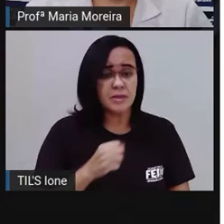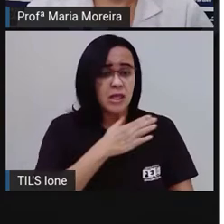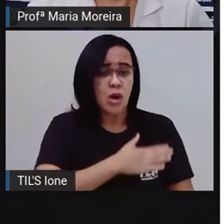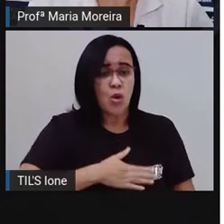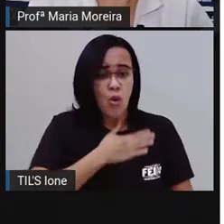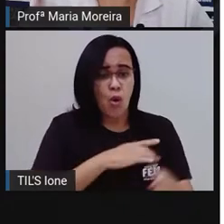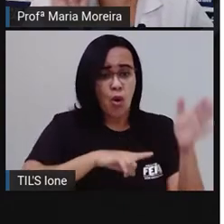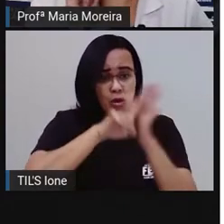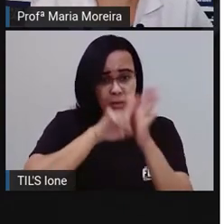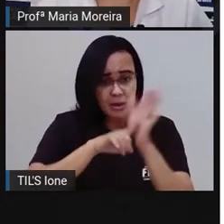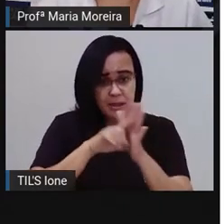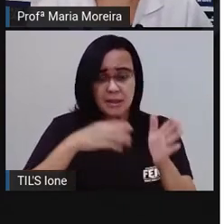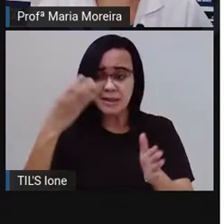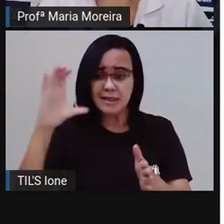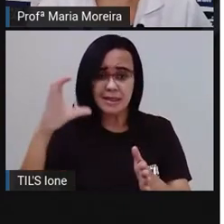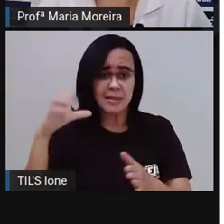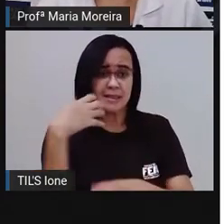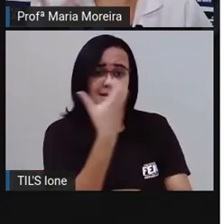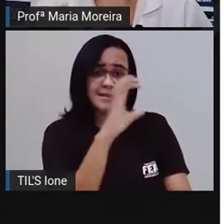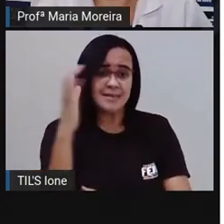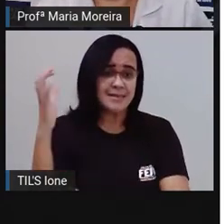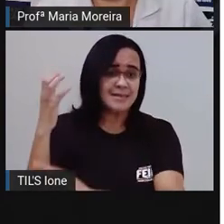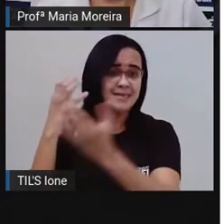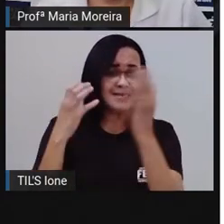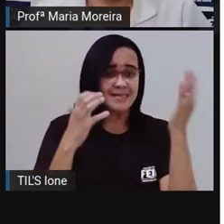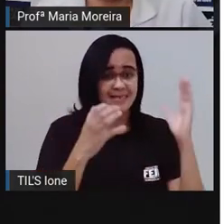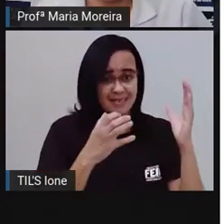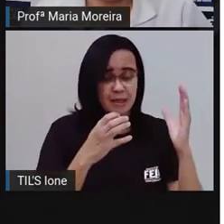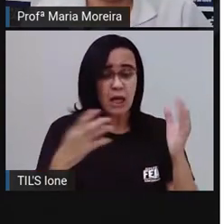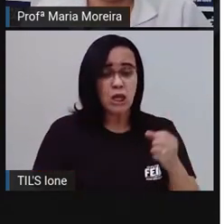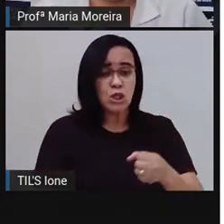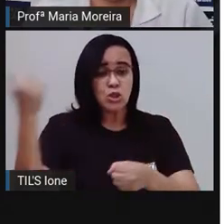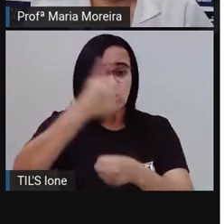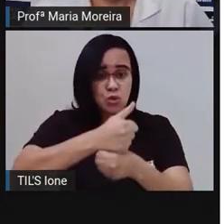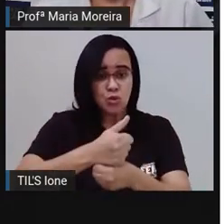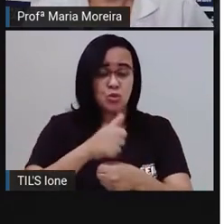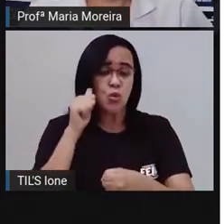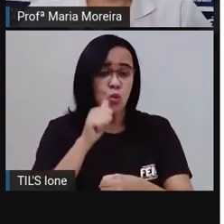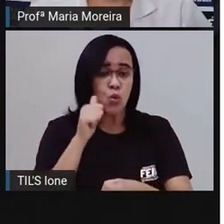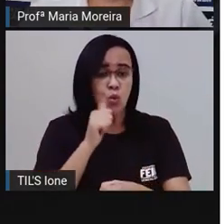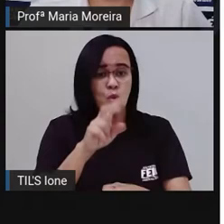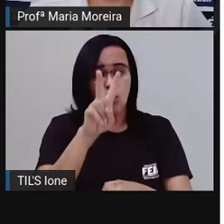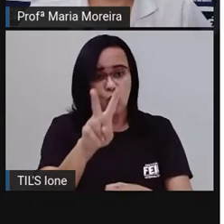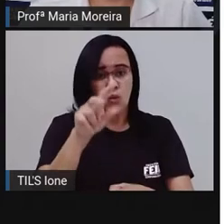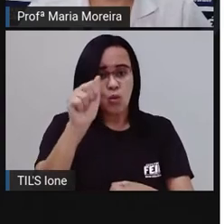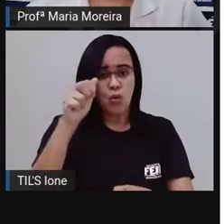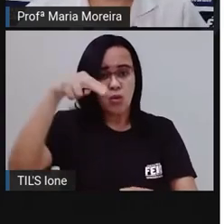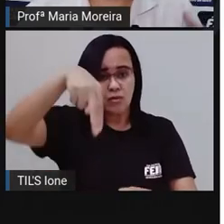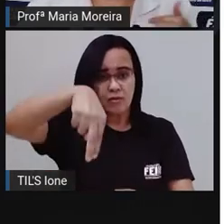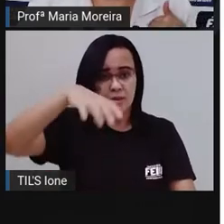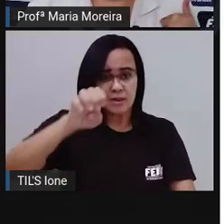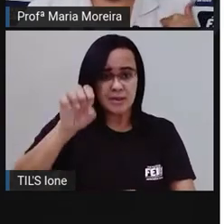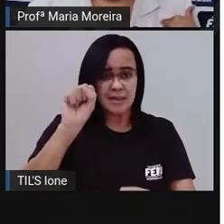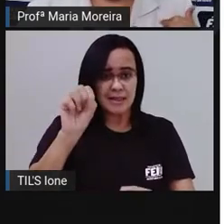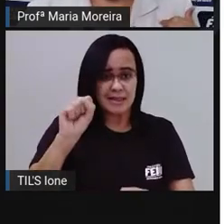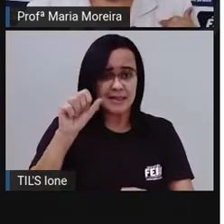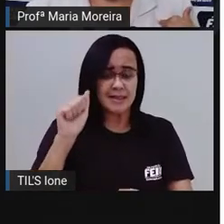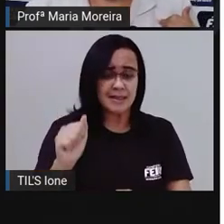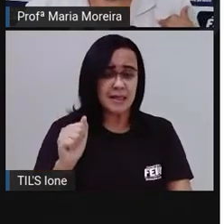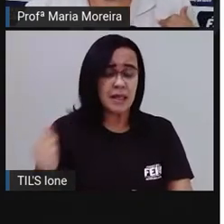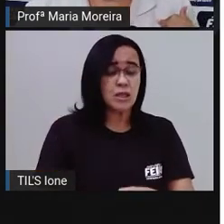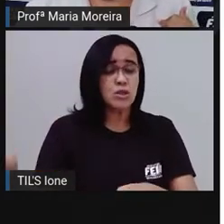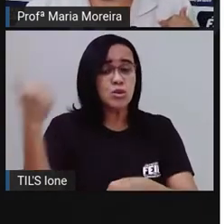natureza. O que eu tenho que fazer aqui? Eu tenho que substituir esse nome Vanessa por um desses pronomes. Vanessa sou eu?